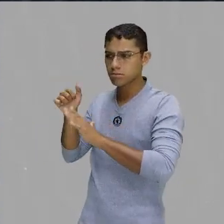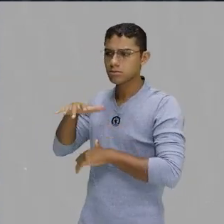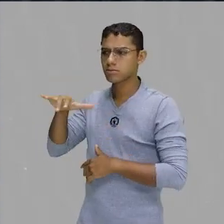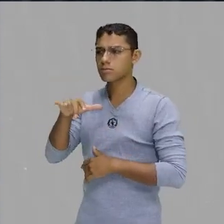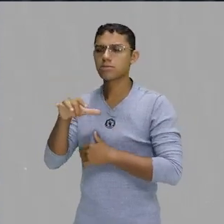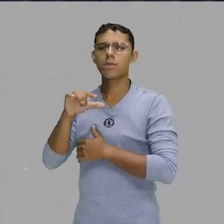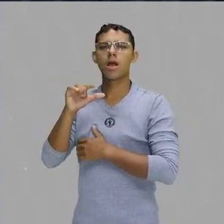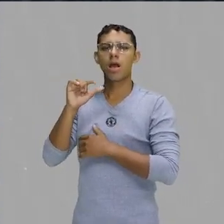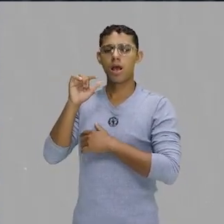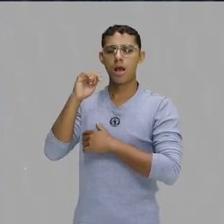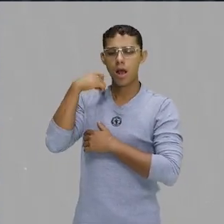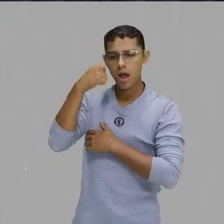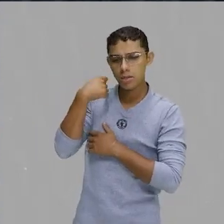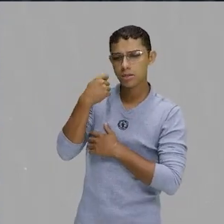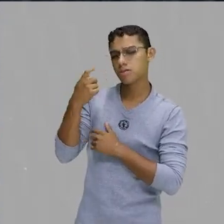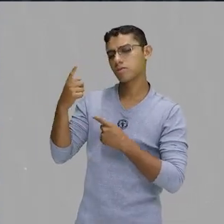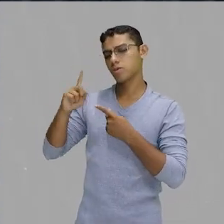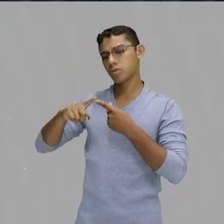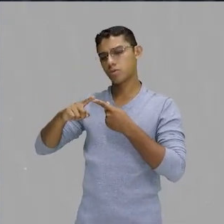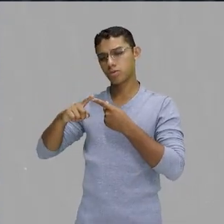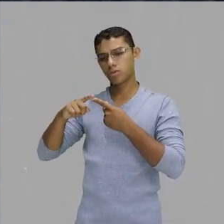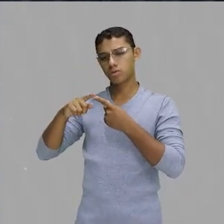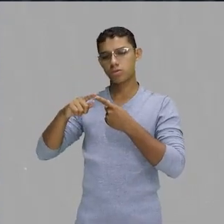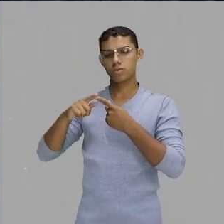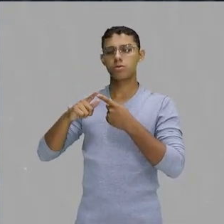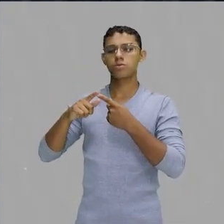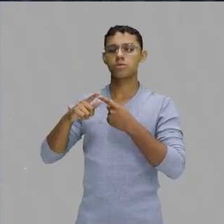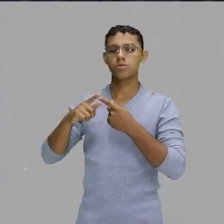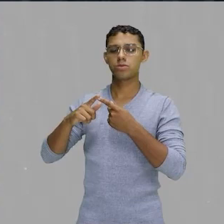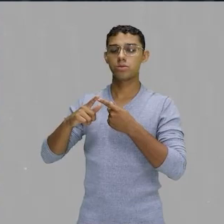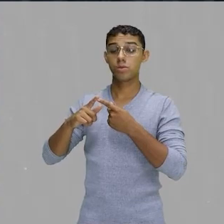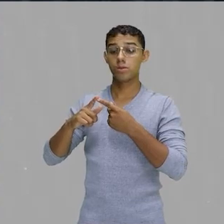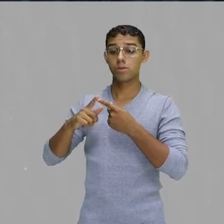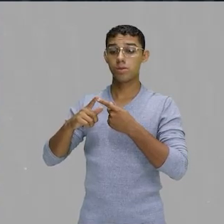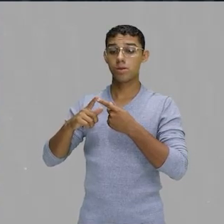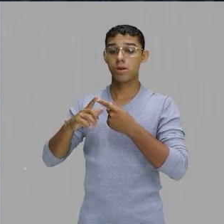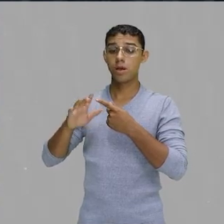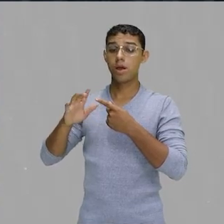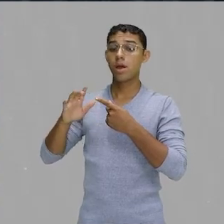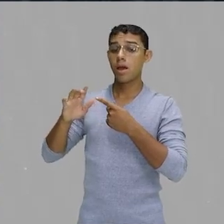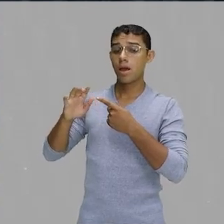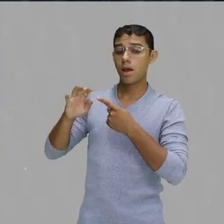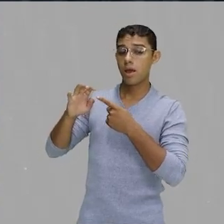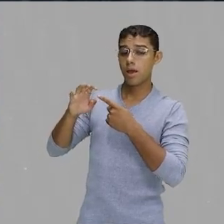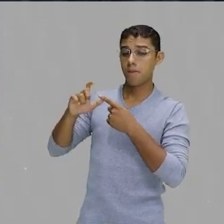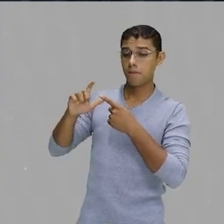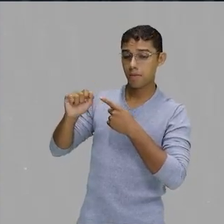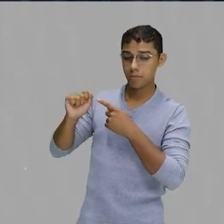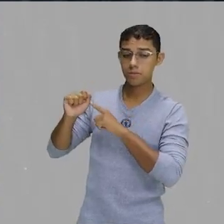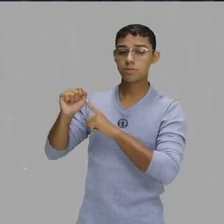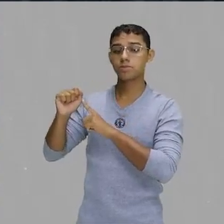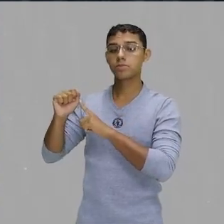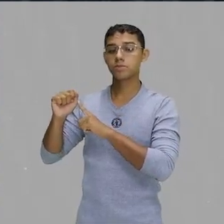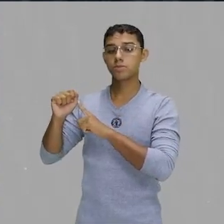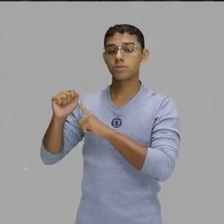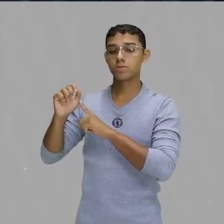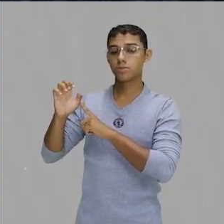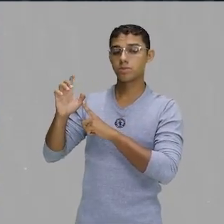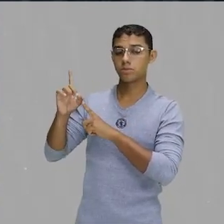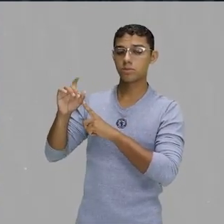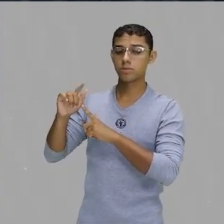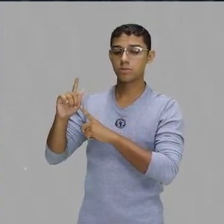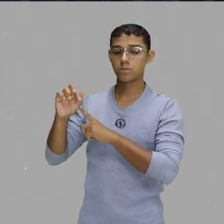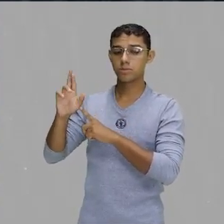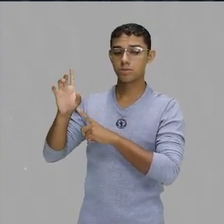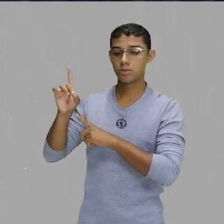artistas panameños, Eligardo Franco, mais conhecido como El General, são descendentes de emigrantes jamaicanos